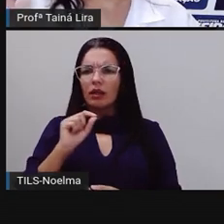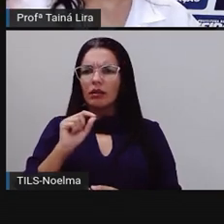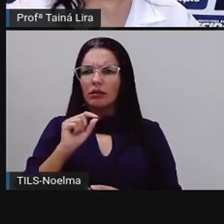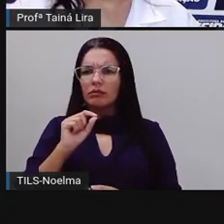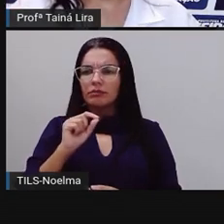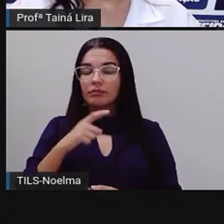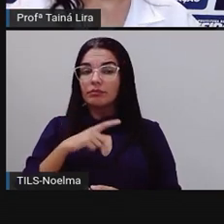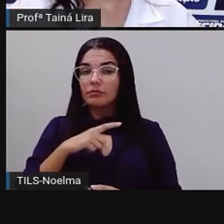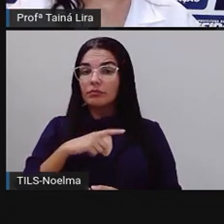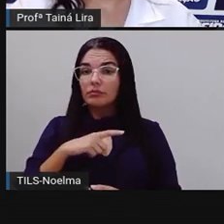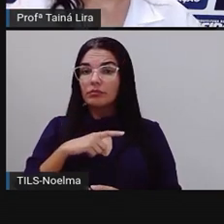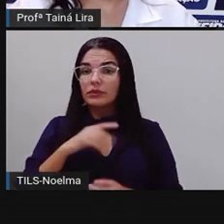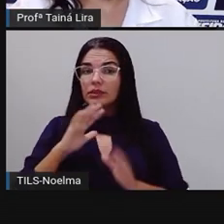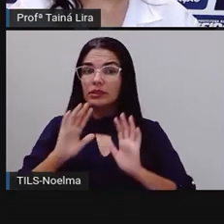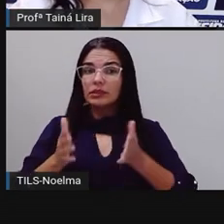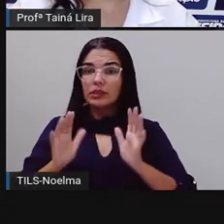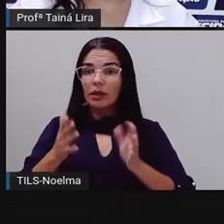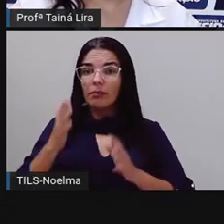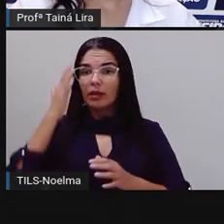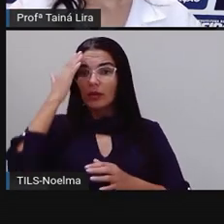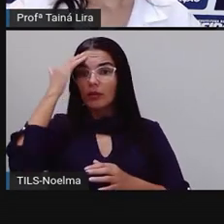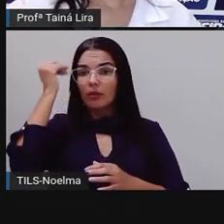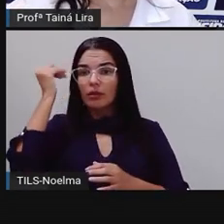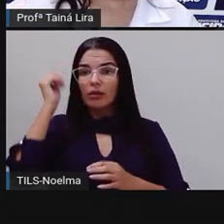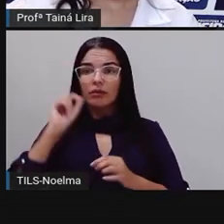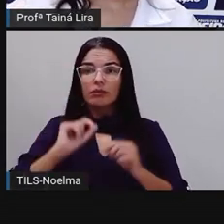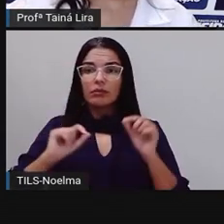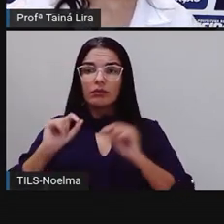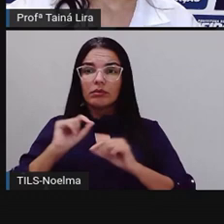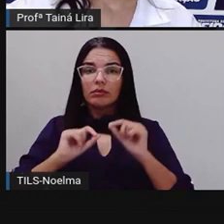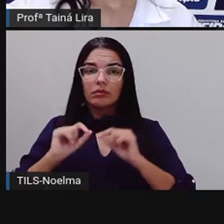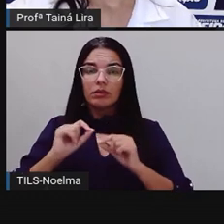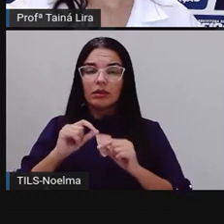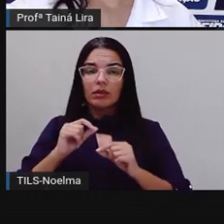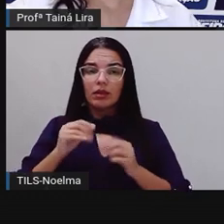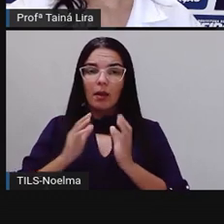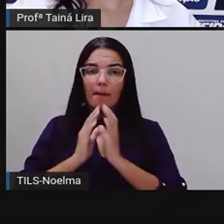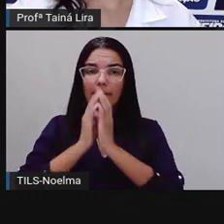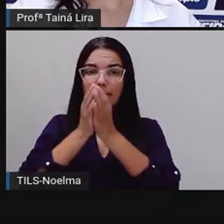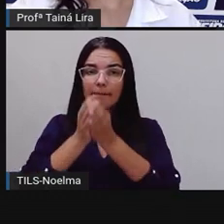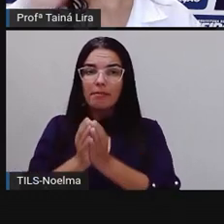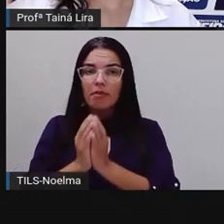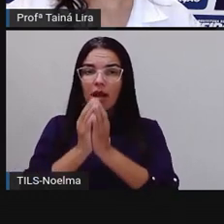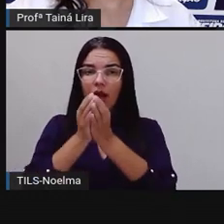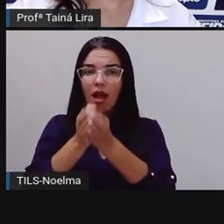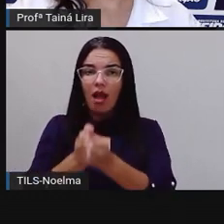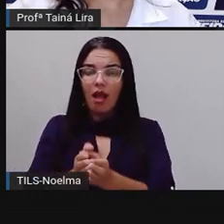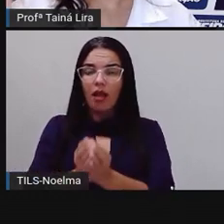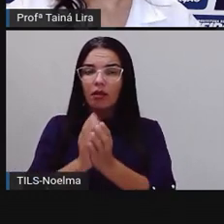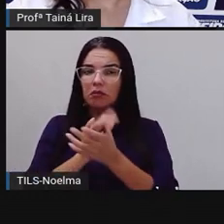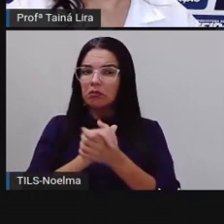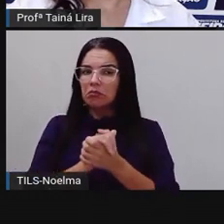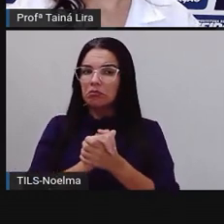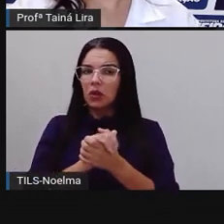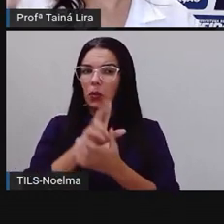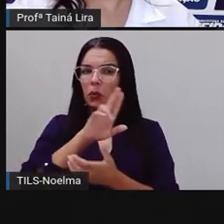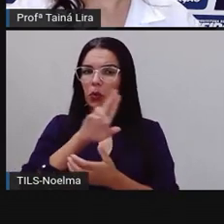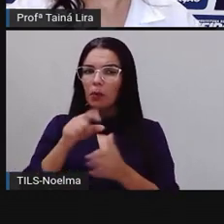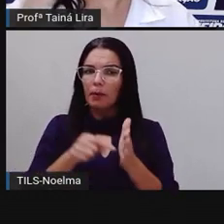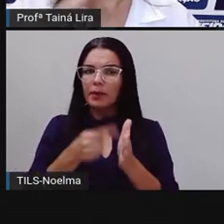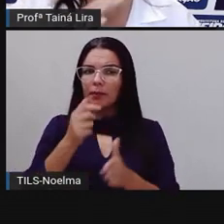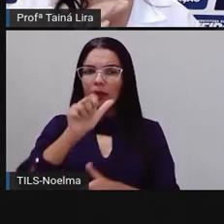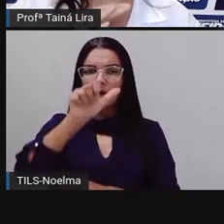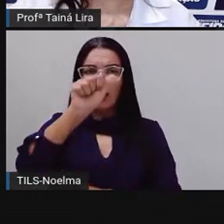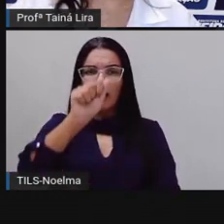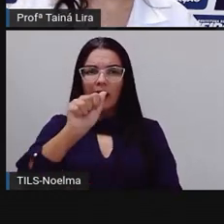ter que consertar aí, né, fazer essa correção. Então, barco, barco já é um nome aí de um objeto, né?